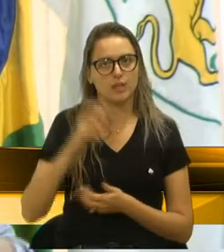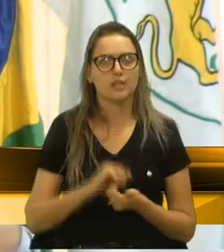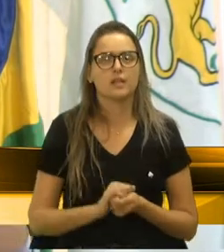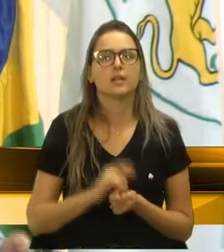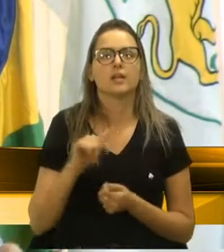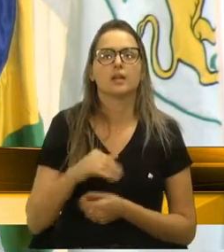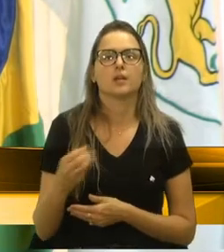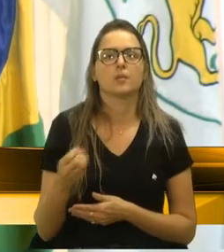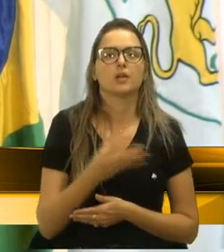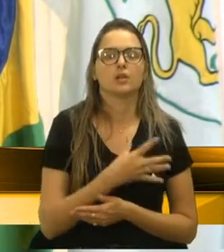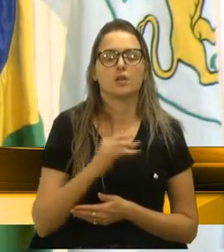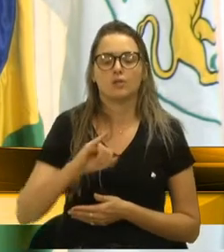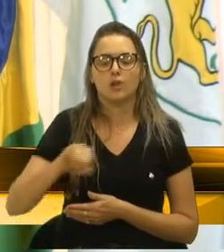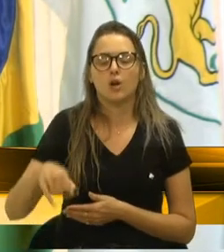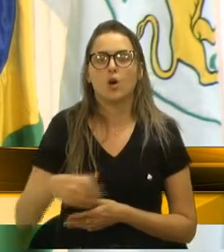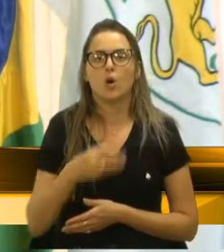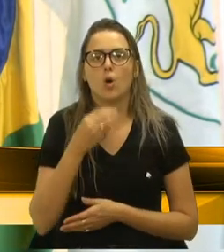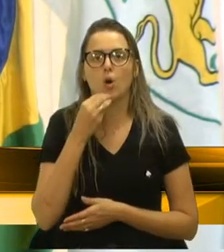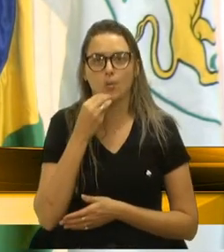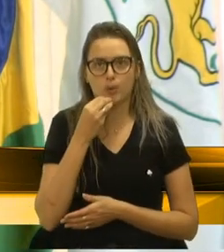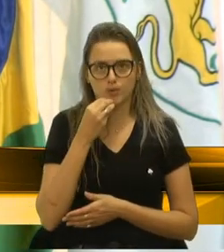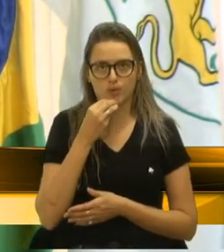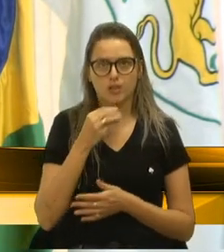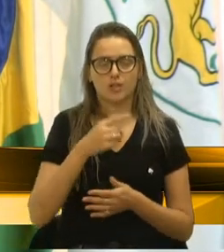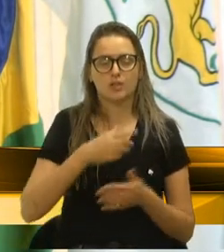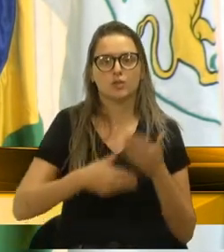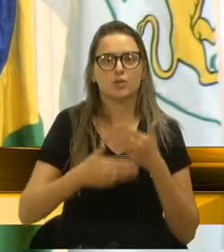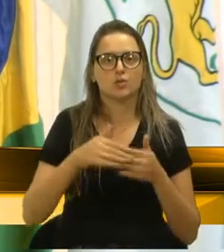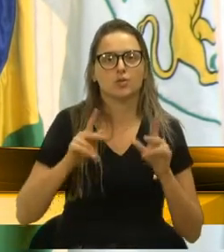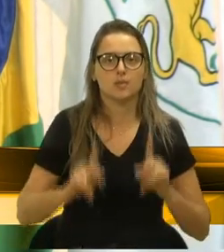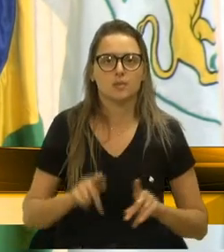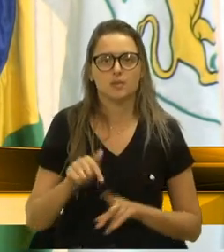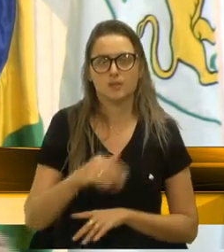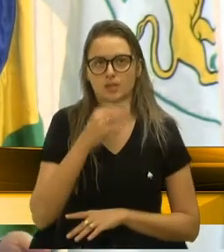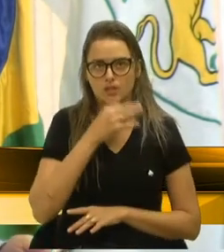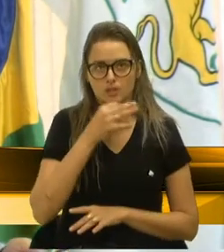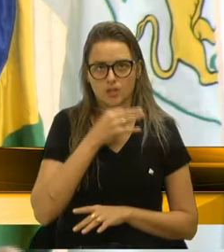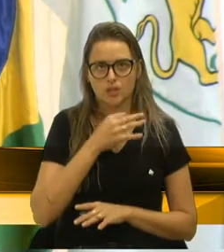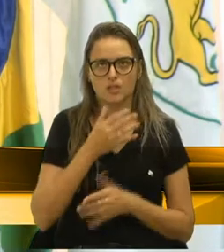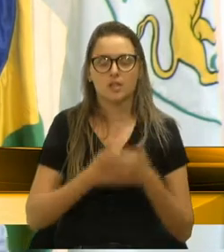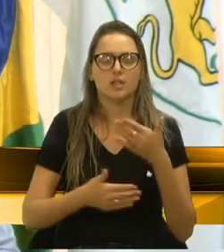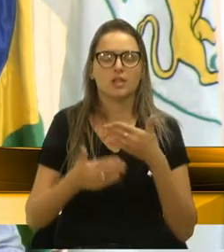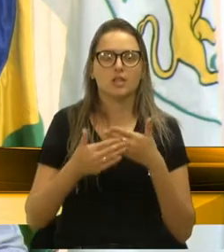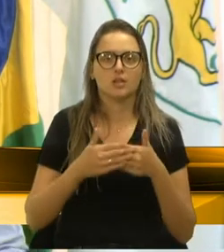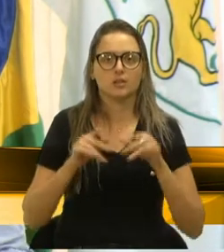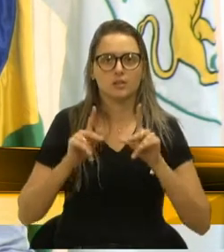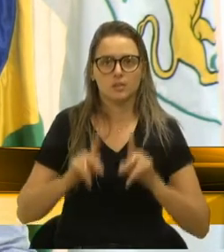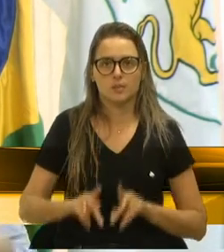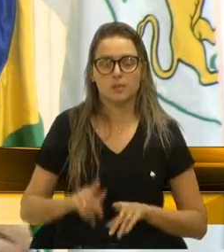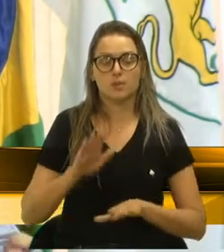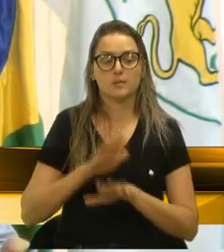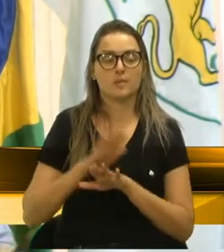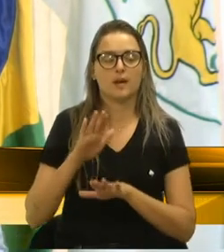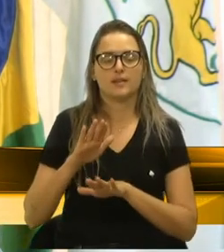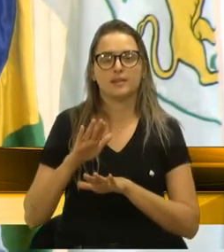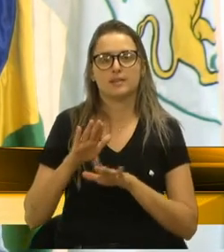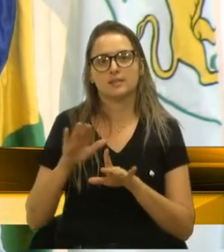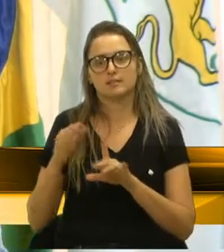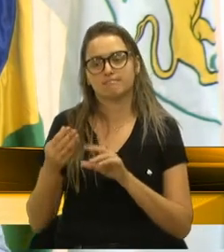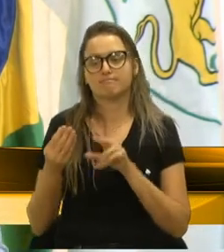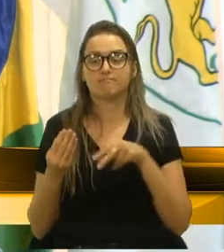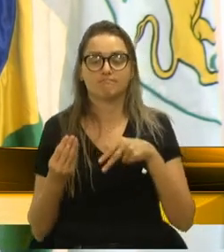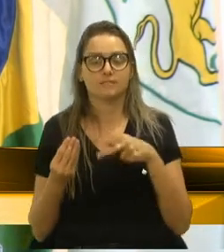é uma nova oportunidade também para as pessoas de Caxias do Sul e para as nossas pessoas carentes também terem a